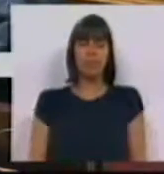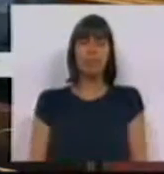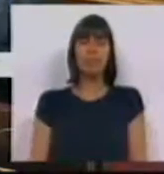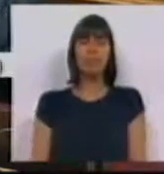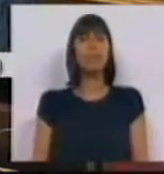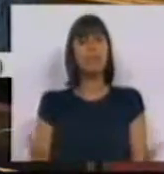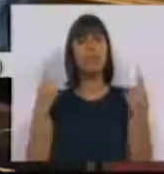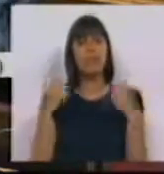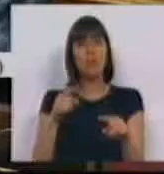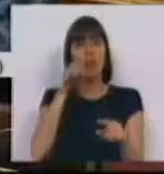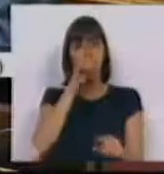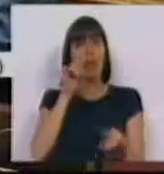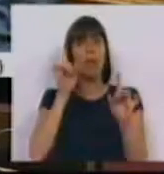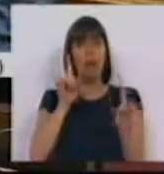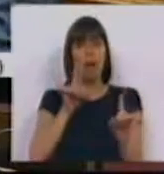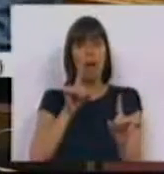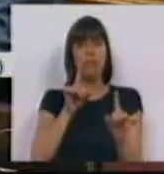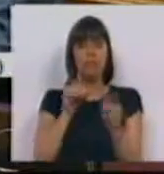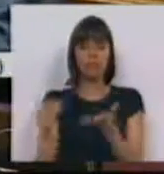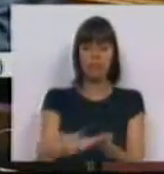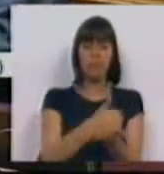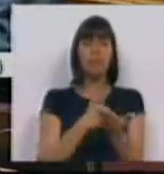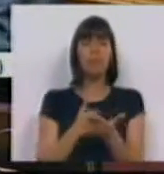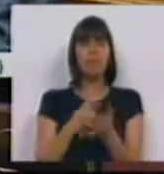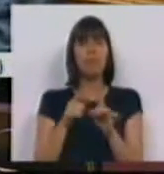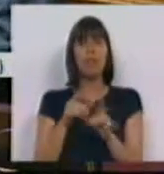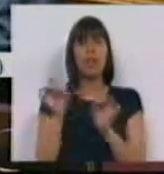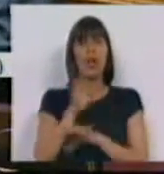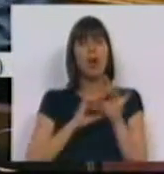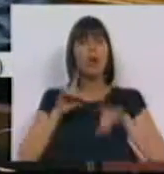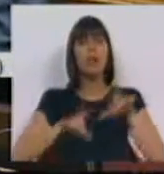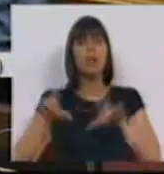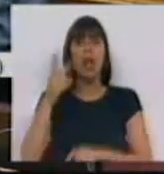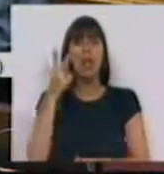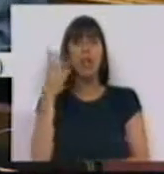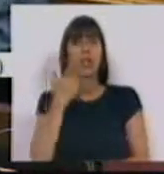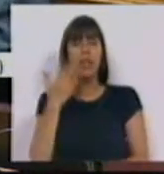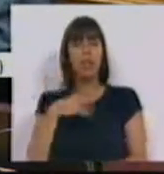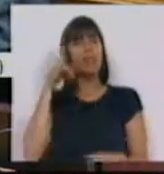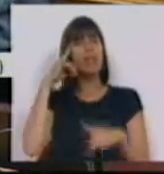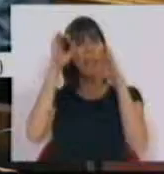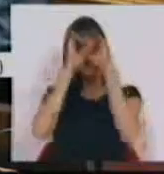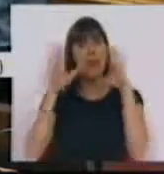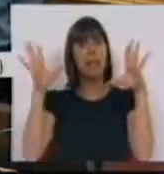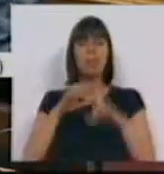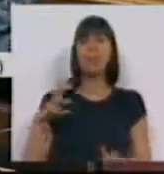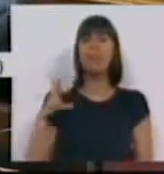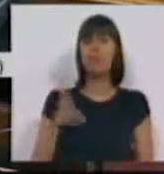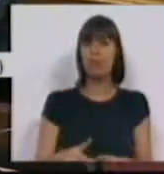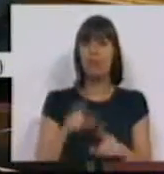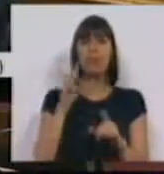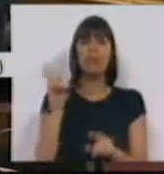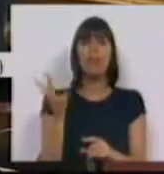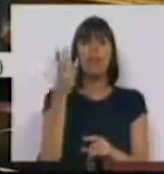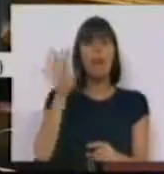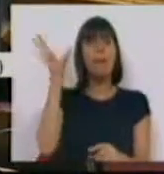E basta lembrar os dados revelados pelo Eurostat há dois dias. Mas, imagine-se, Portugal é um dos